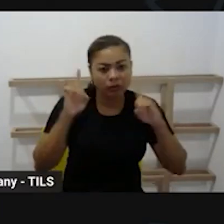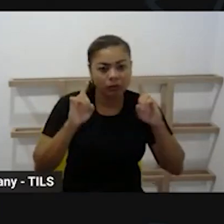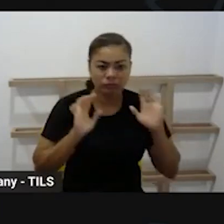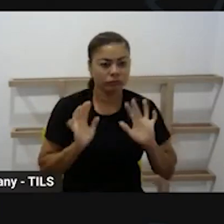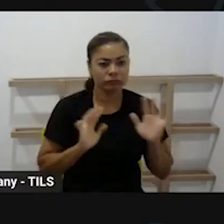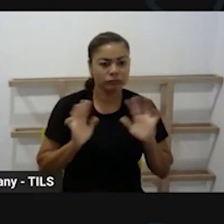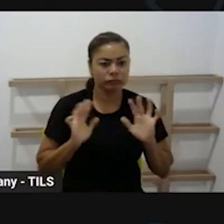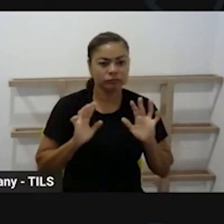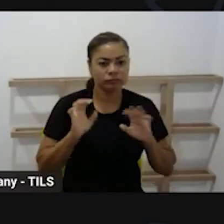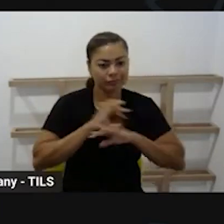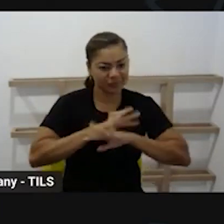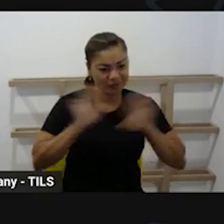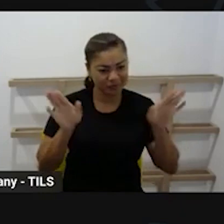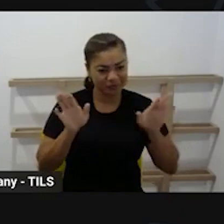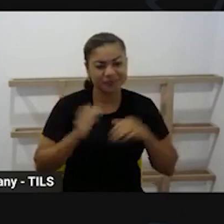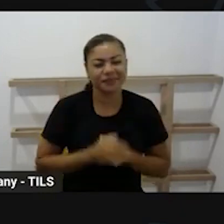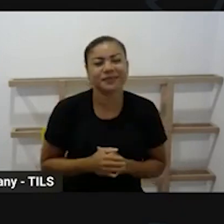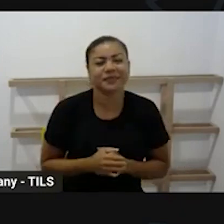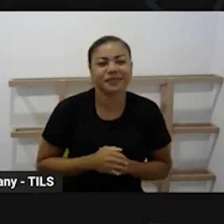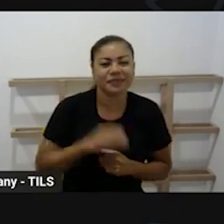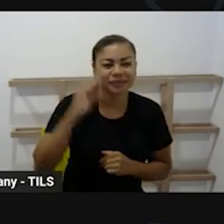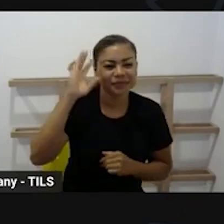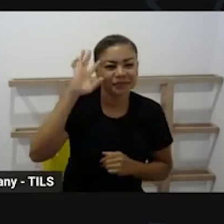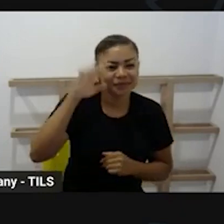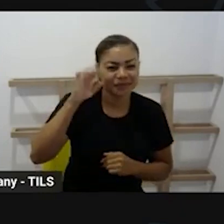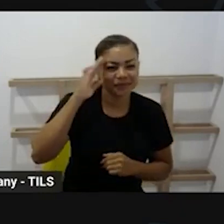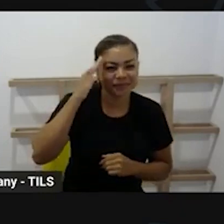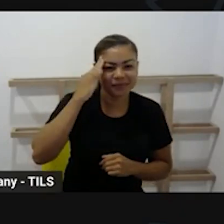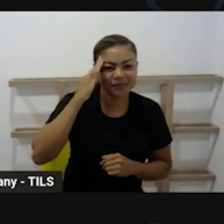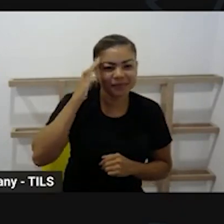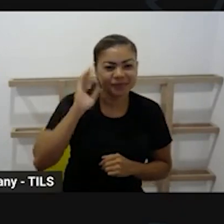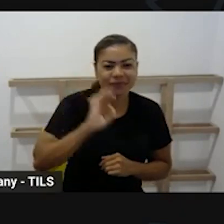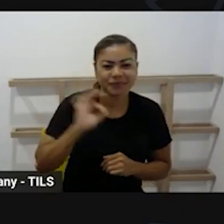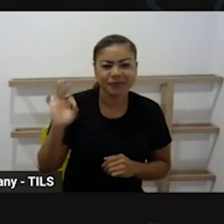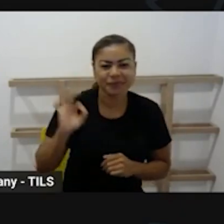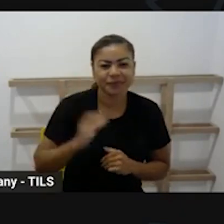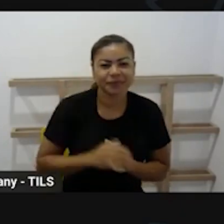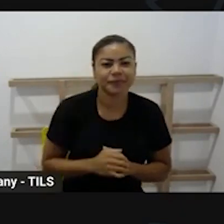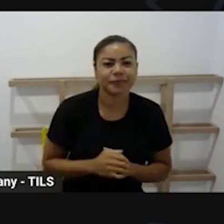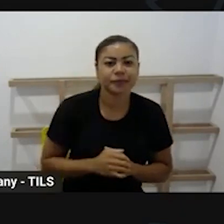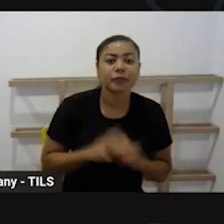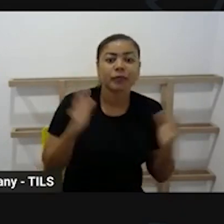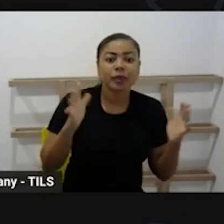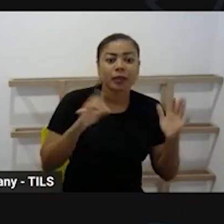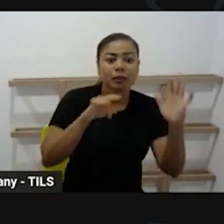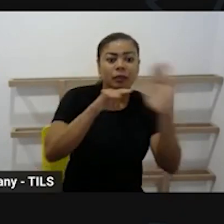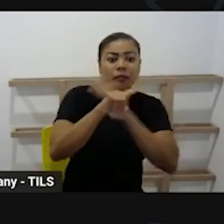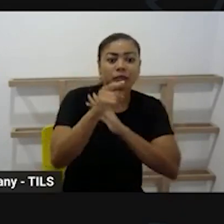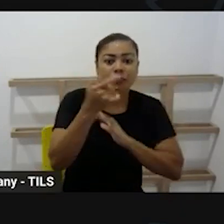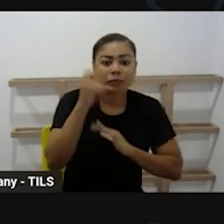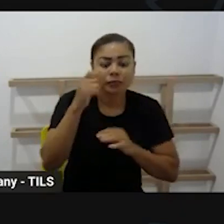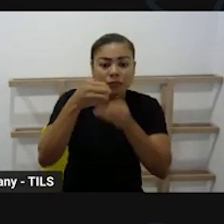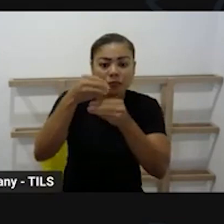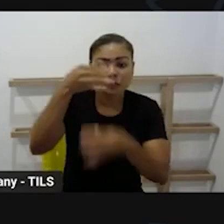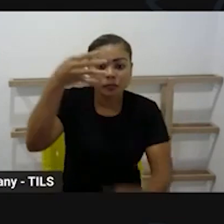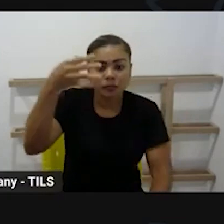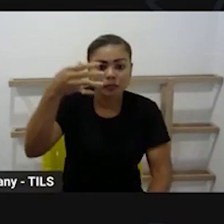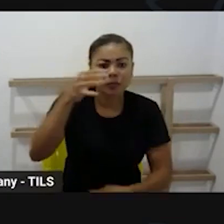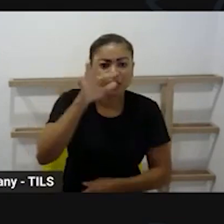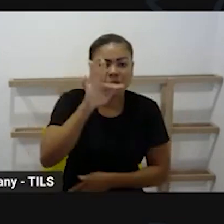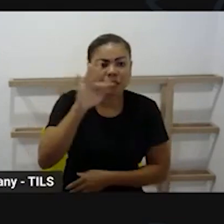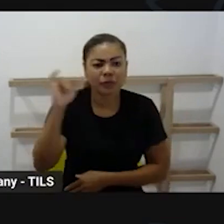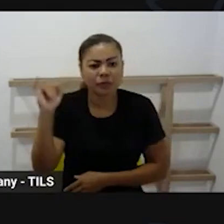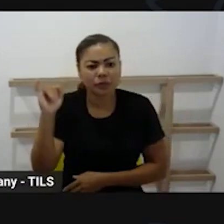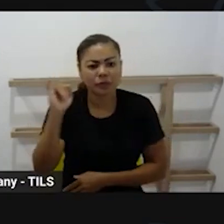a isso uma pergunta que também surgiu no chat que é bom eu tirar logo em relação ao F1 ou F2